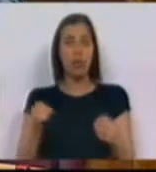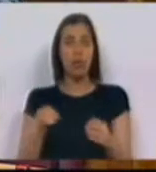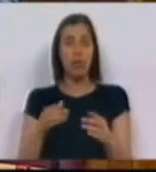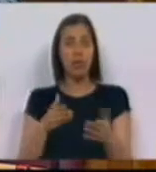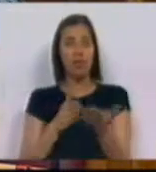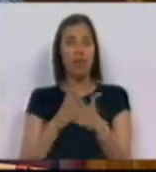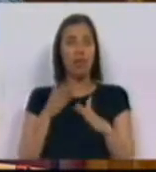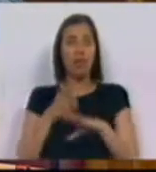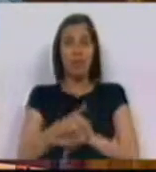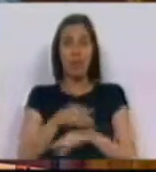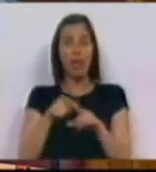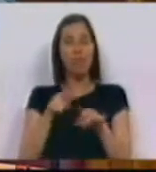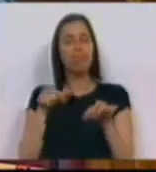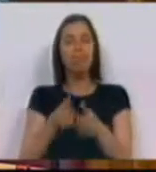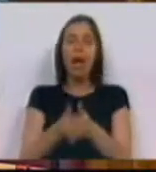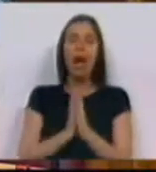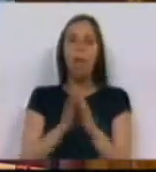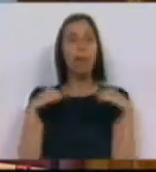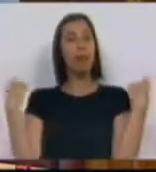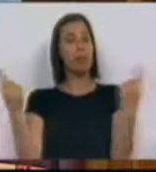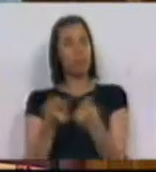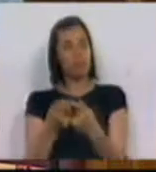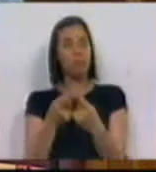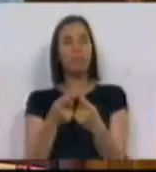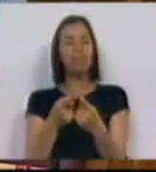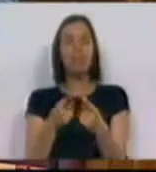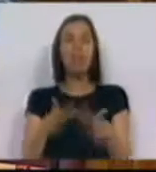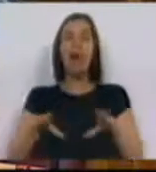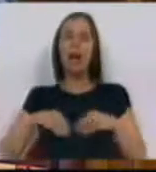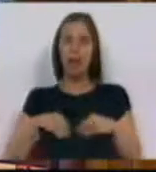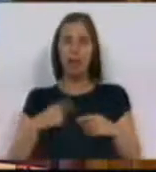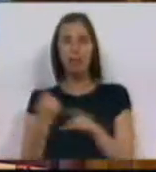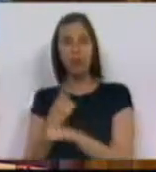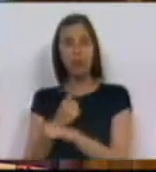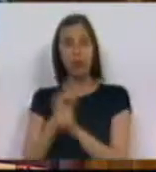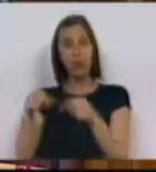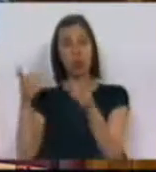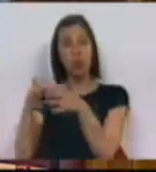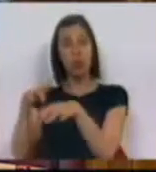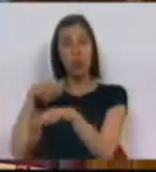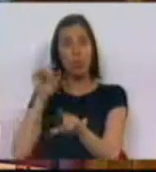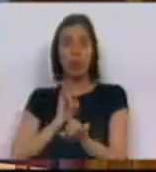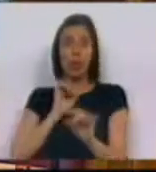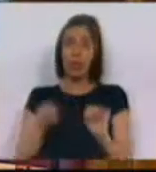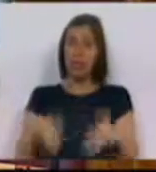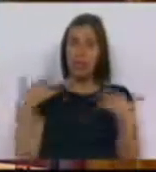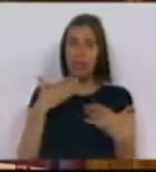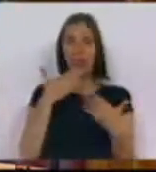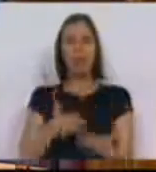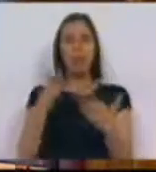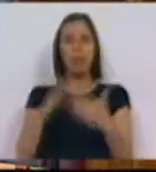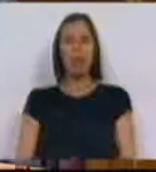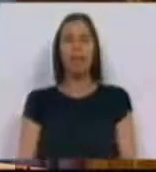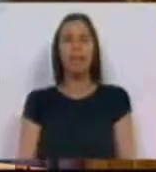vertentes. É por isso que deixamos um apelo à Câmara para a receptividade das restantes bancadas relativamente à nossa iniciativa. Obrigado.